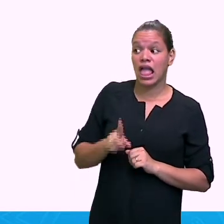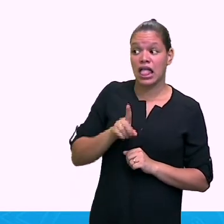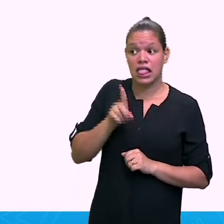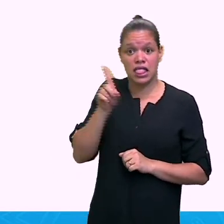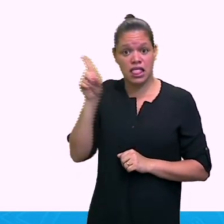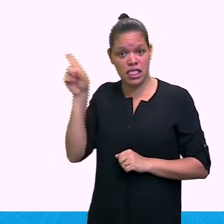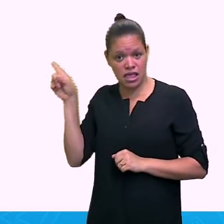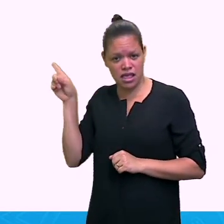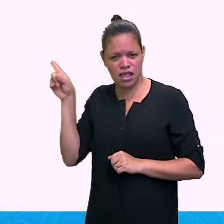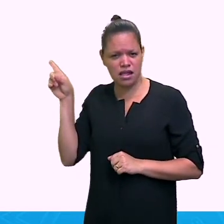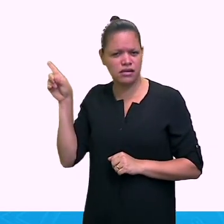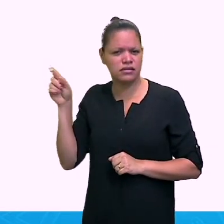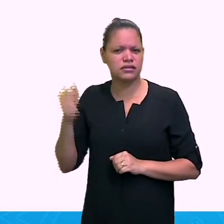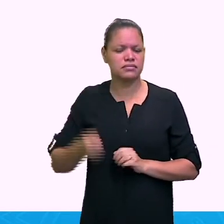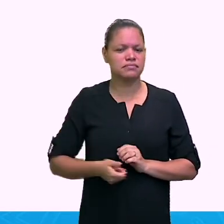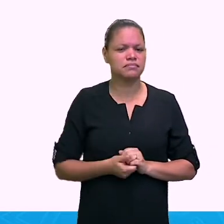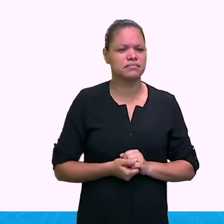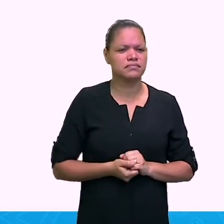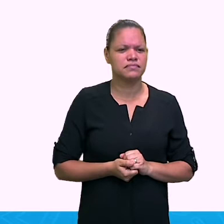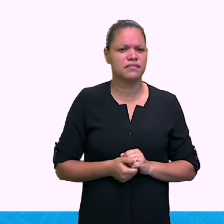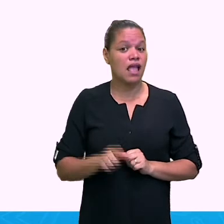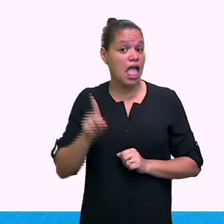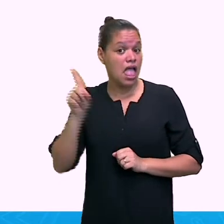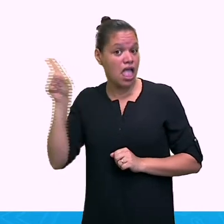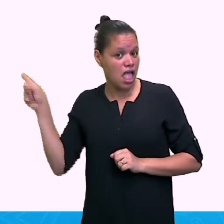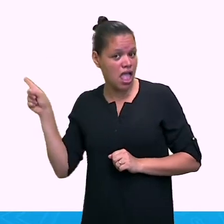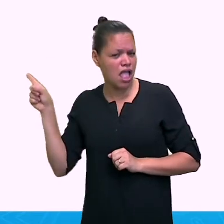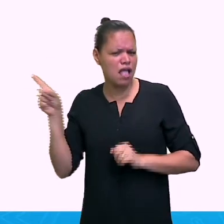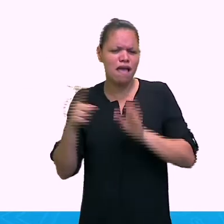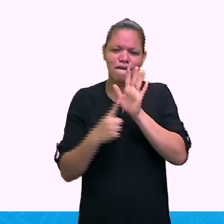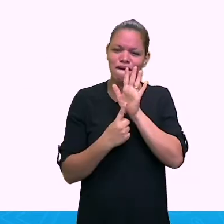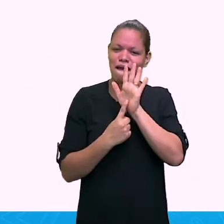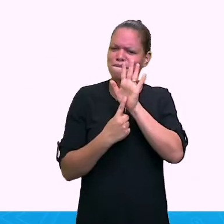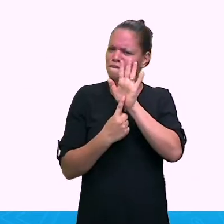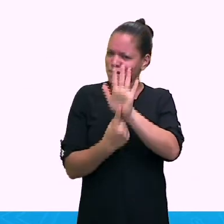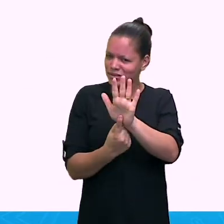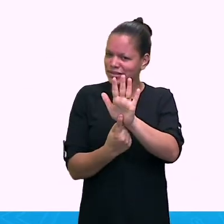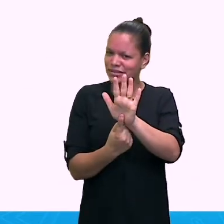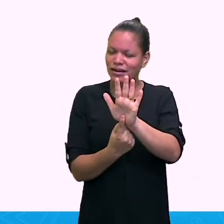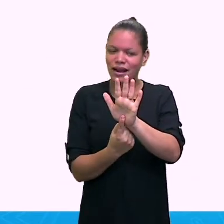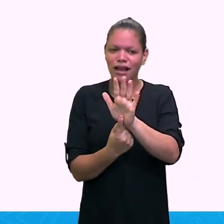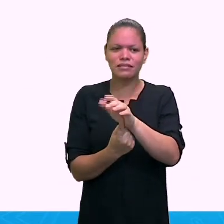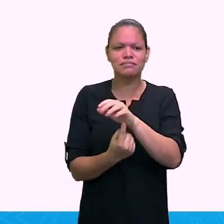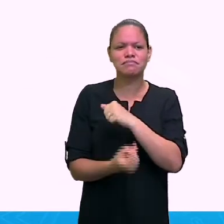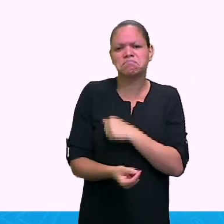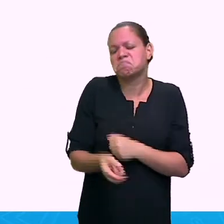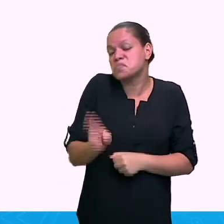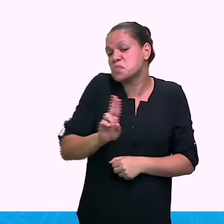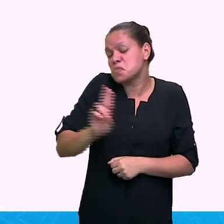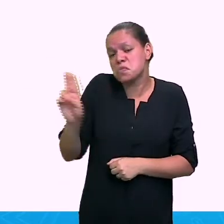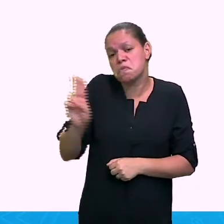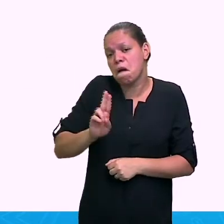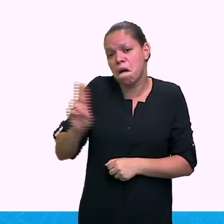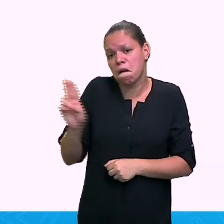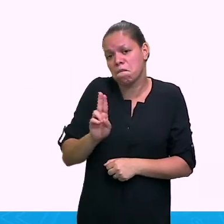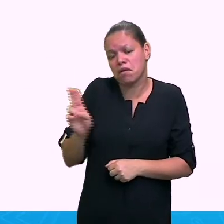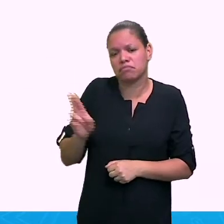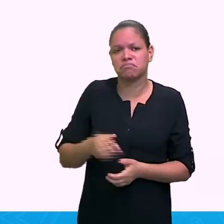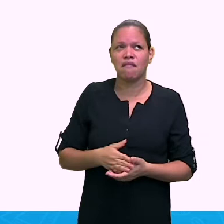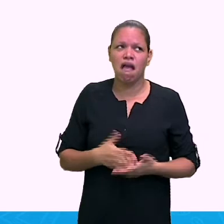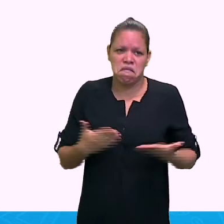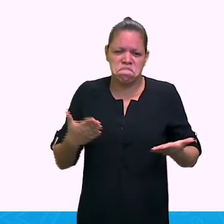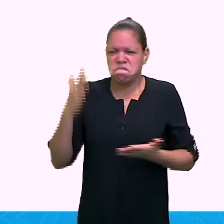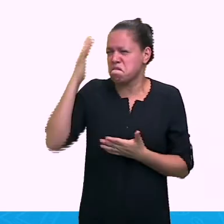Então, no caso, ele vai falar my name is... Vamos colocar que o nome dele é Marcos.